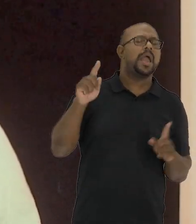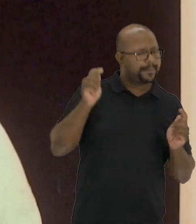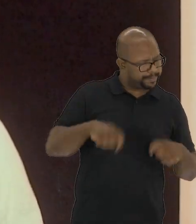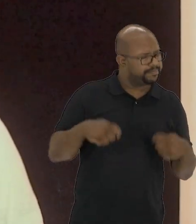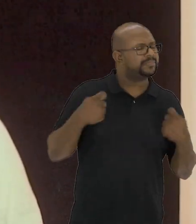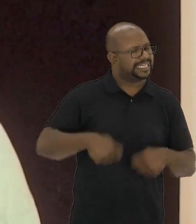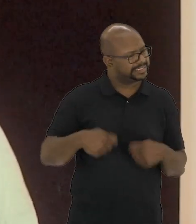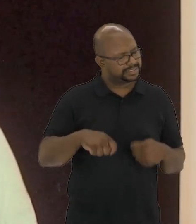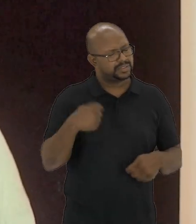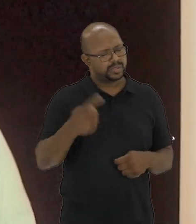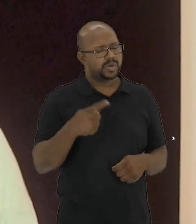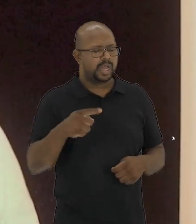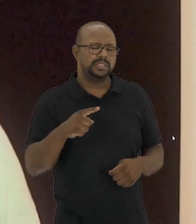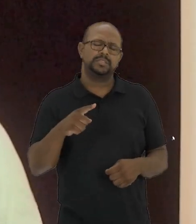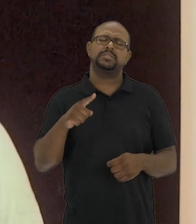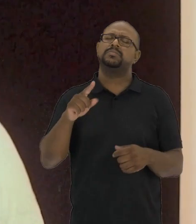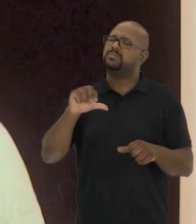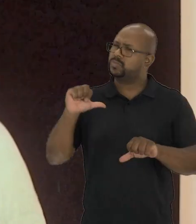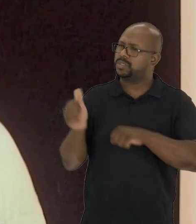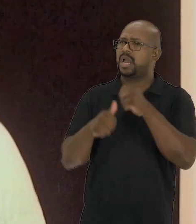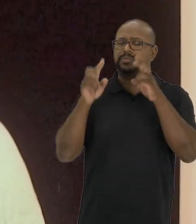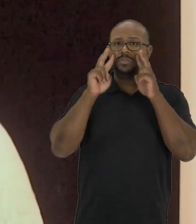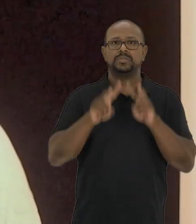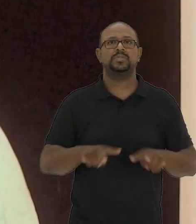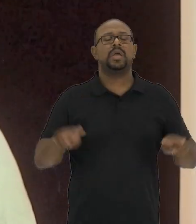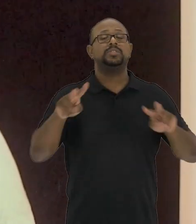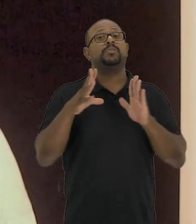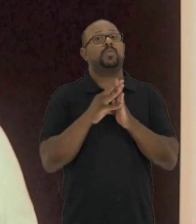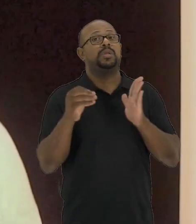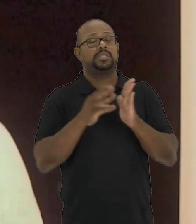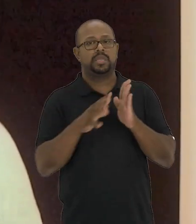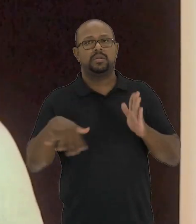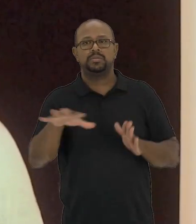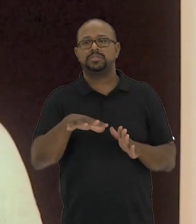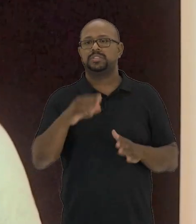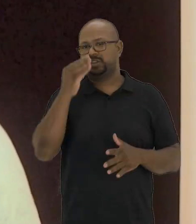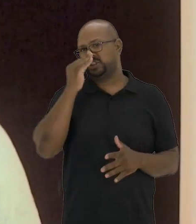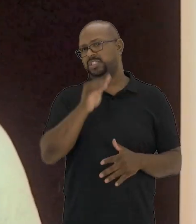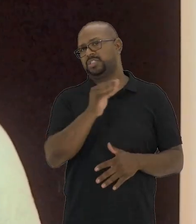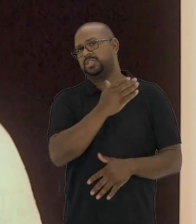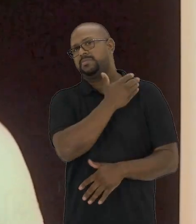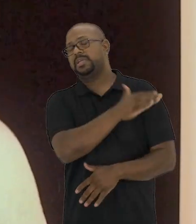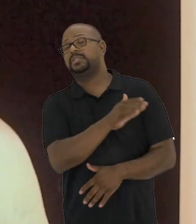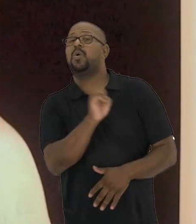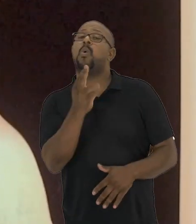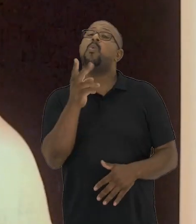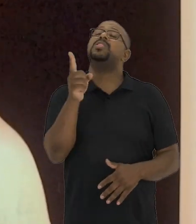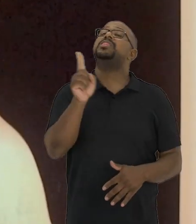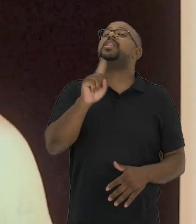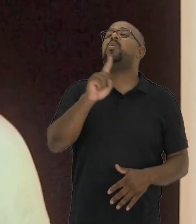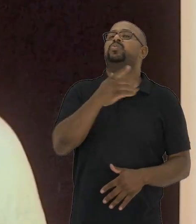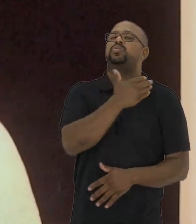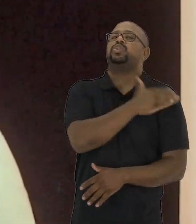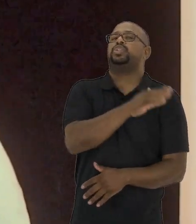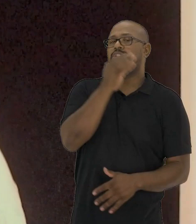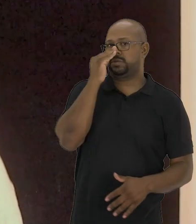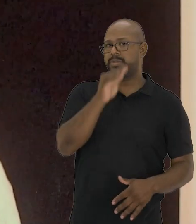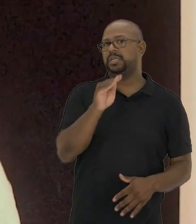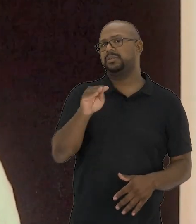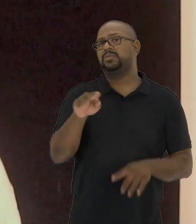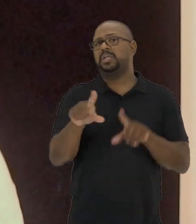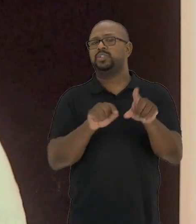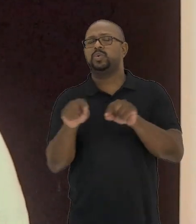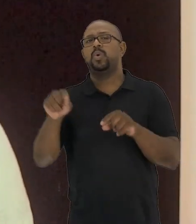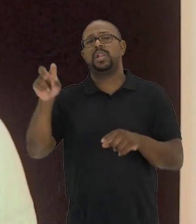do artista. É preciso que nós desprendamos os ideais e os modelos estabelecidos de discriminação ou não